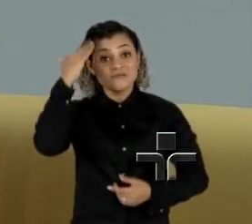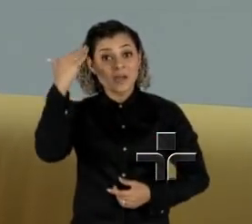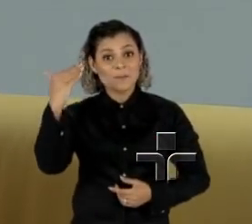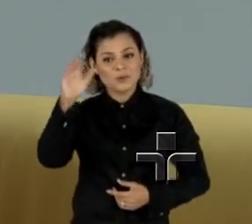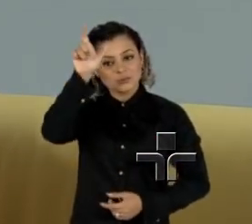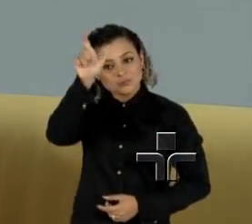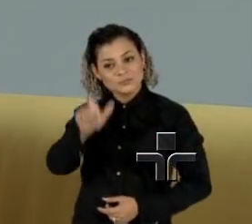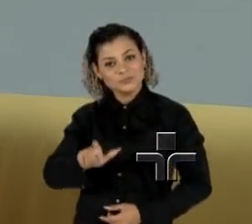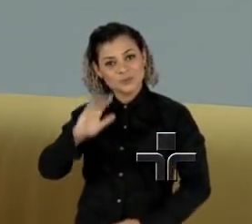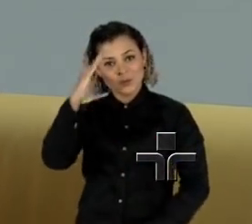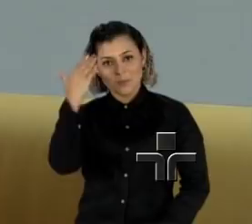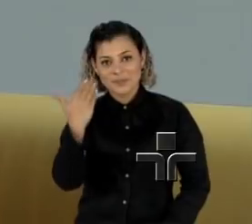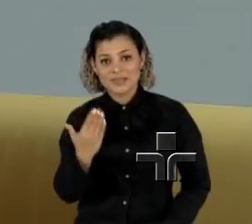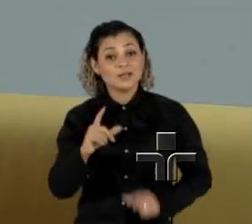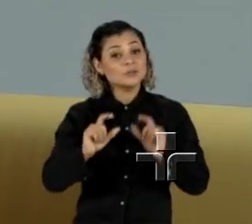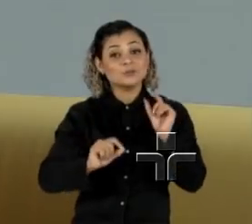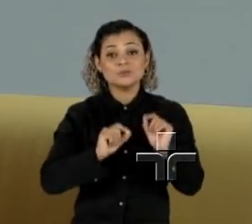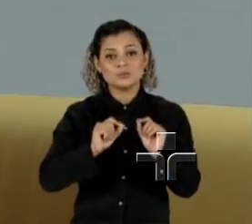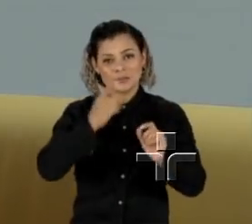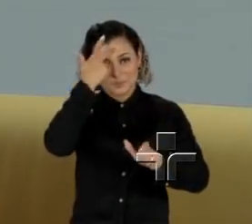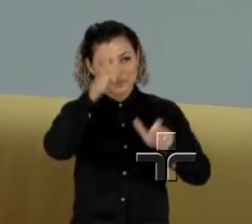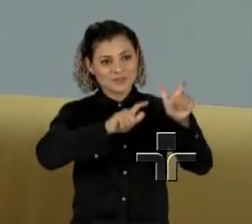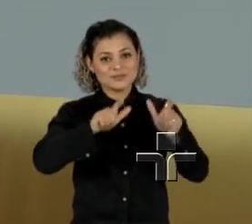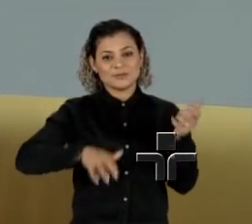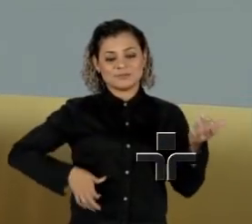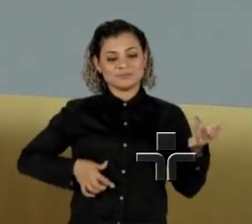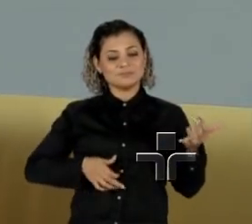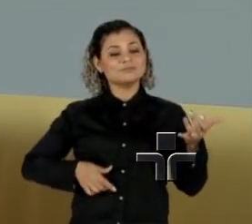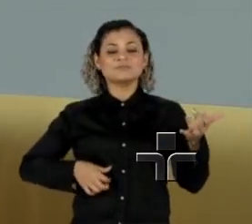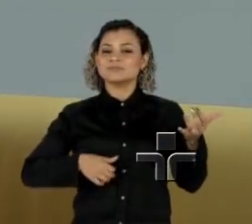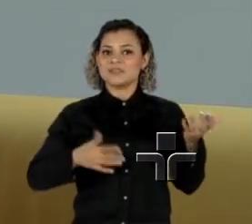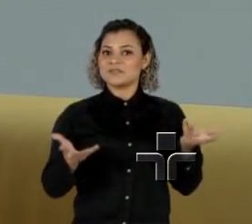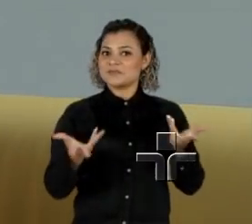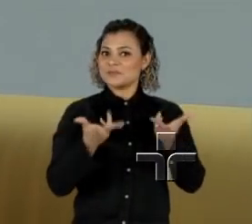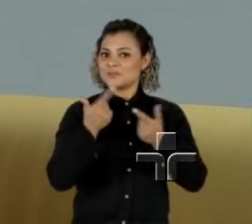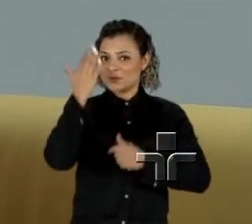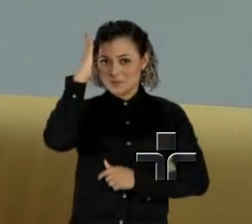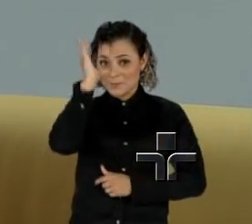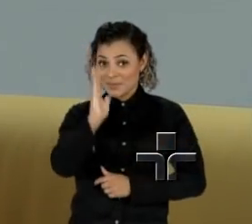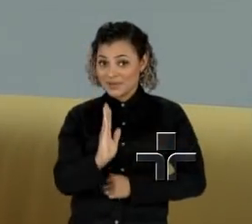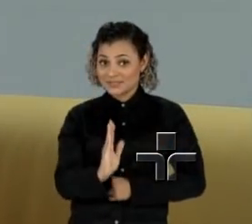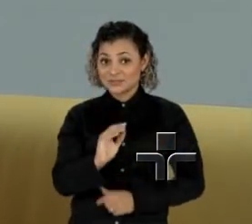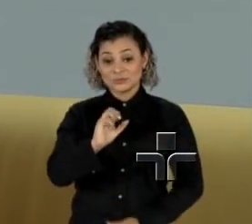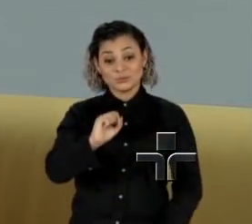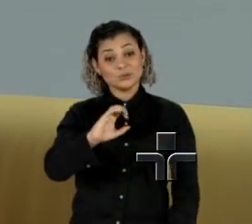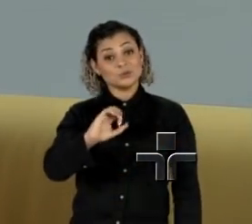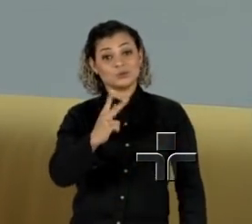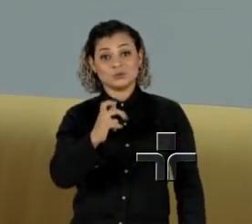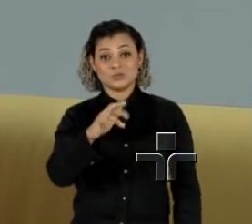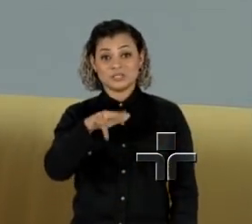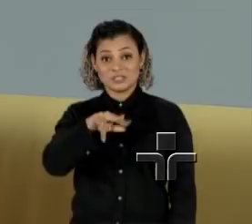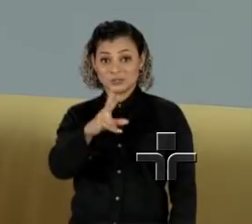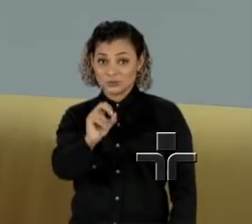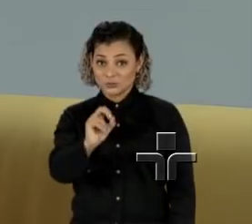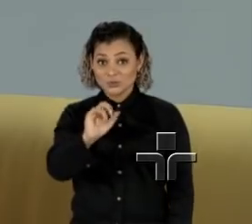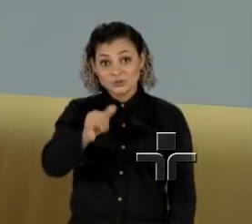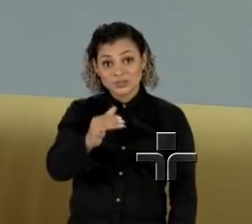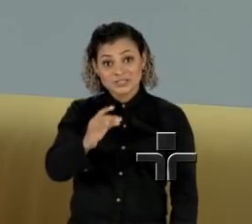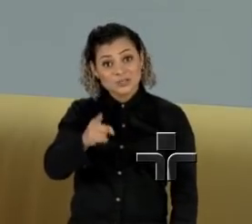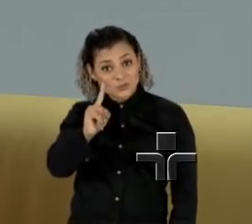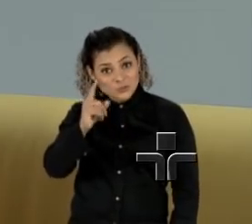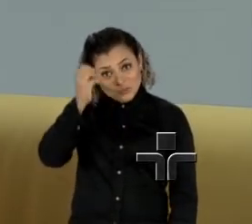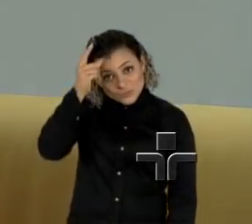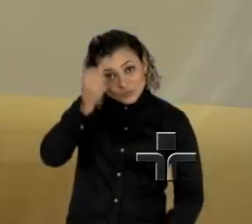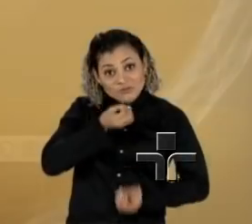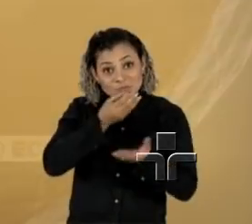homenagem aqui no estúdio aos autores de um ritmo bem brasileiro, o chorinho. JC1 Cultura de Informação começa